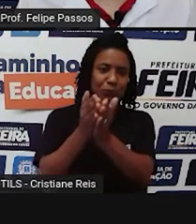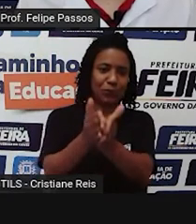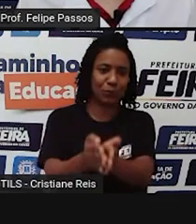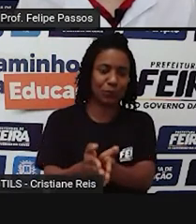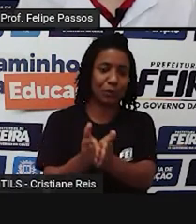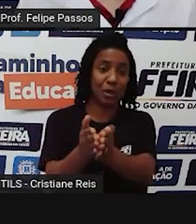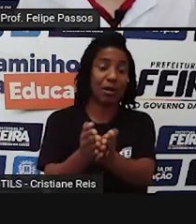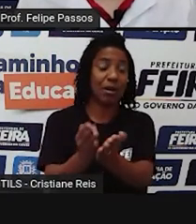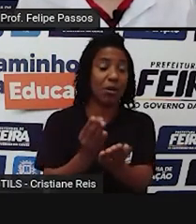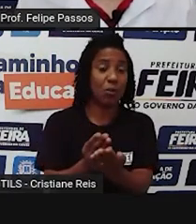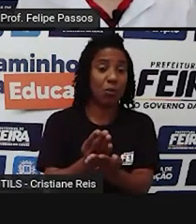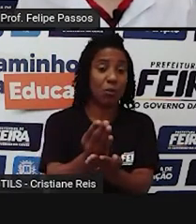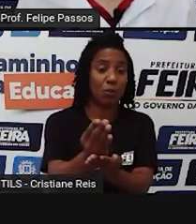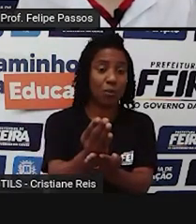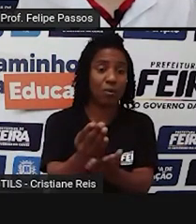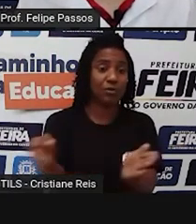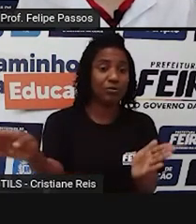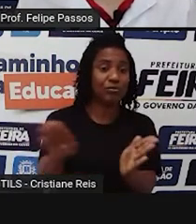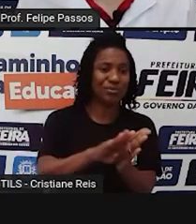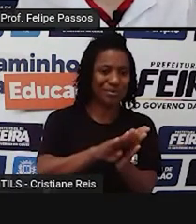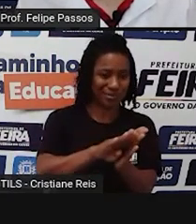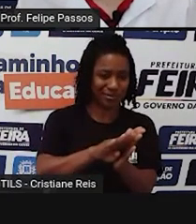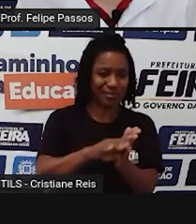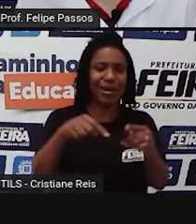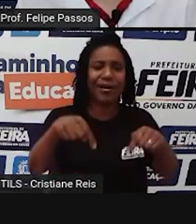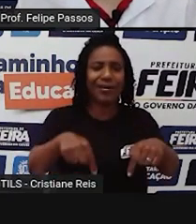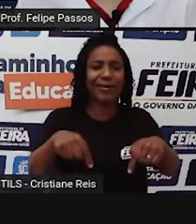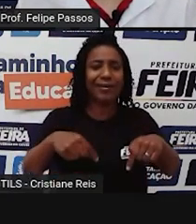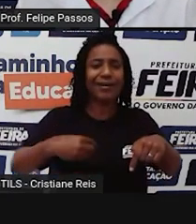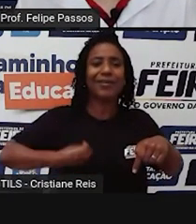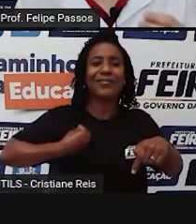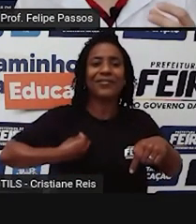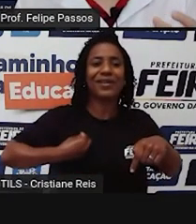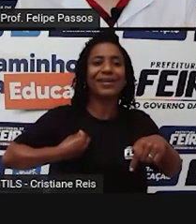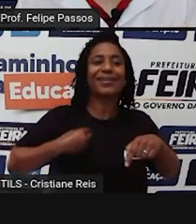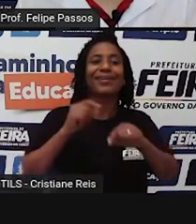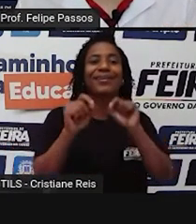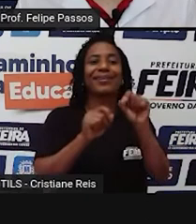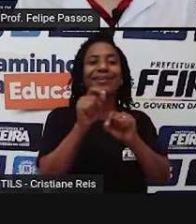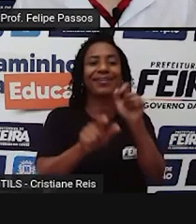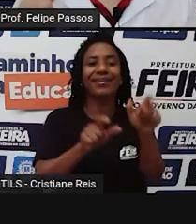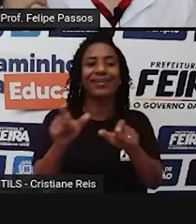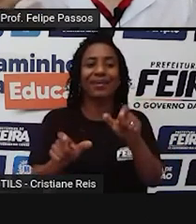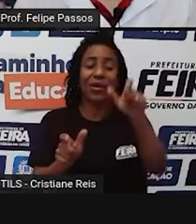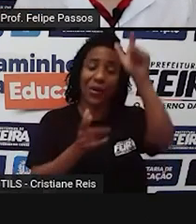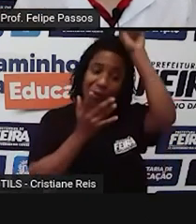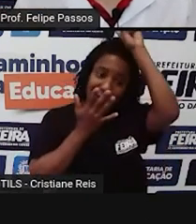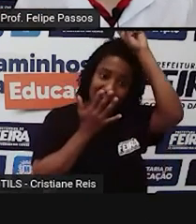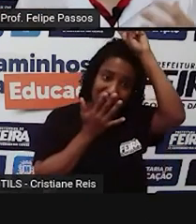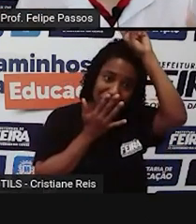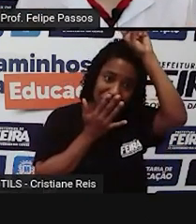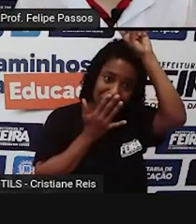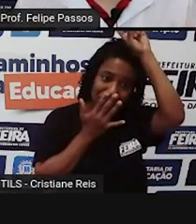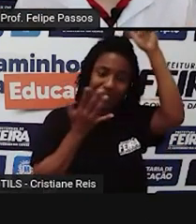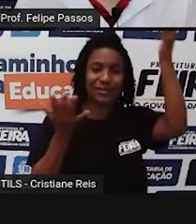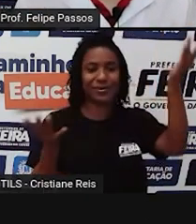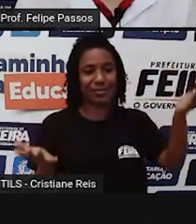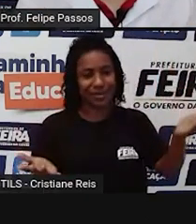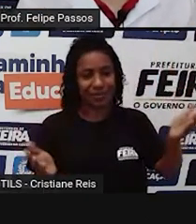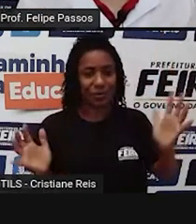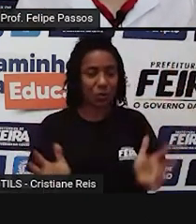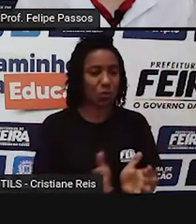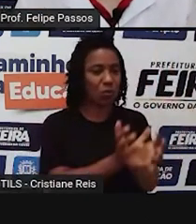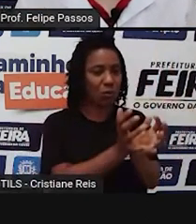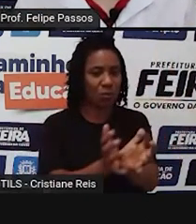humanas. Eles viviam naquele estágio ali de barbárie, né? Tribos coletando, caçando, mas